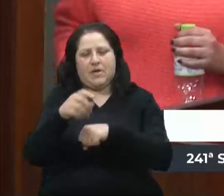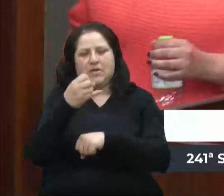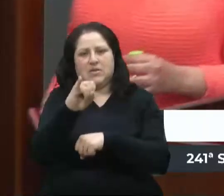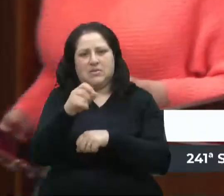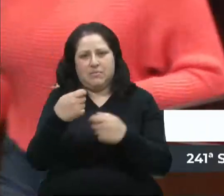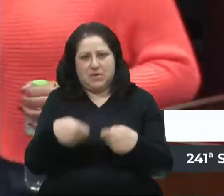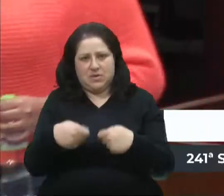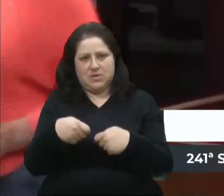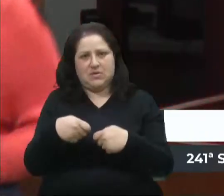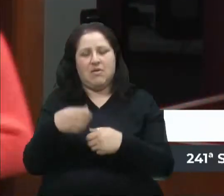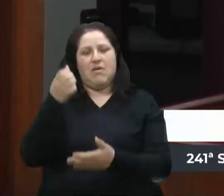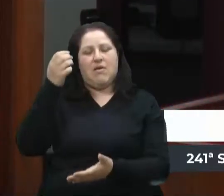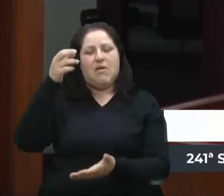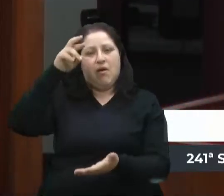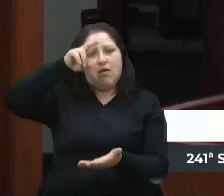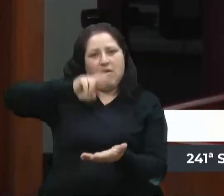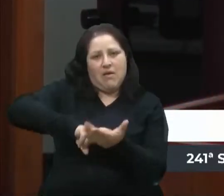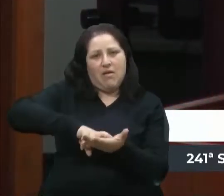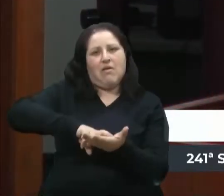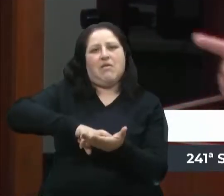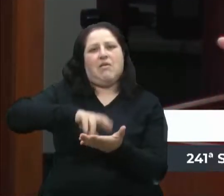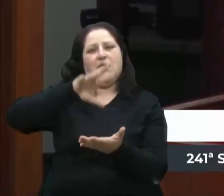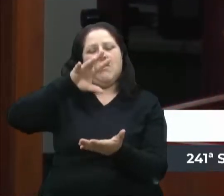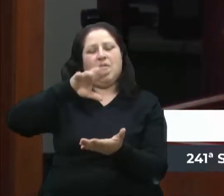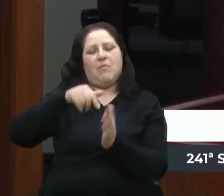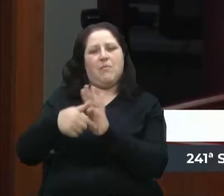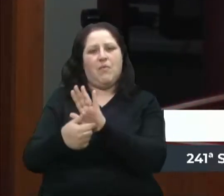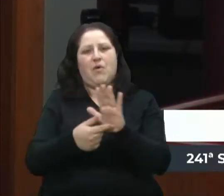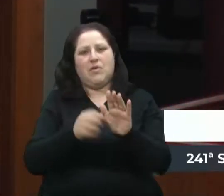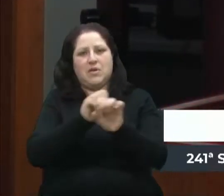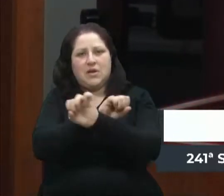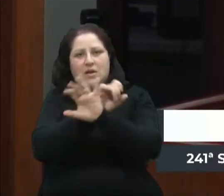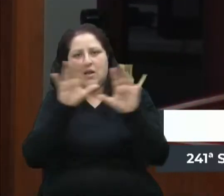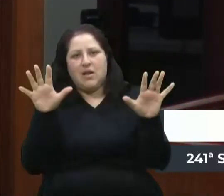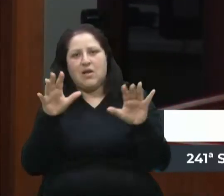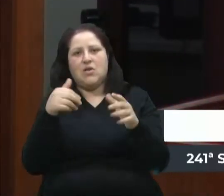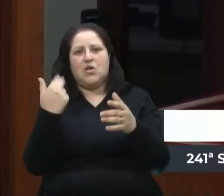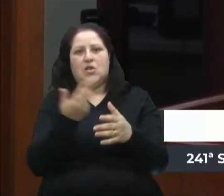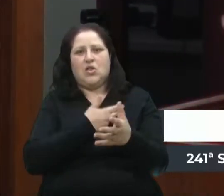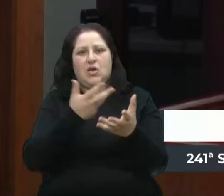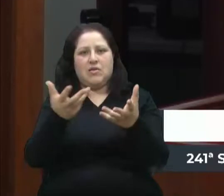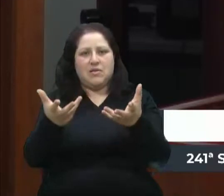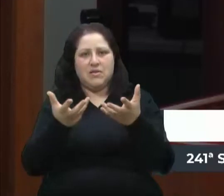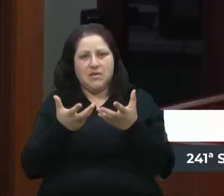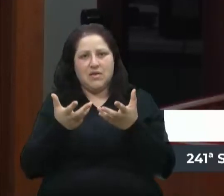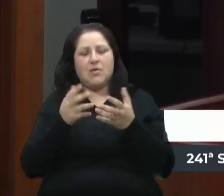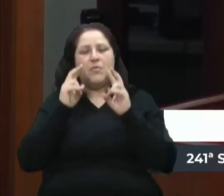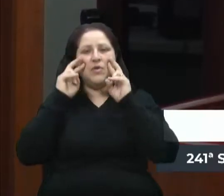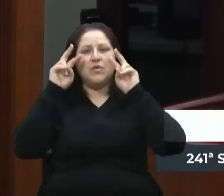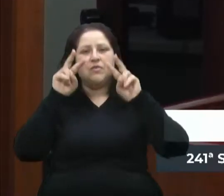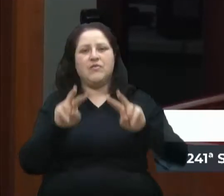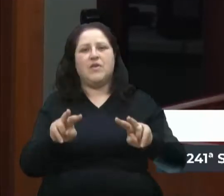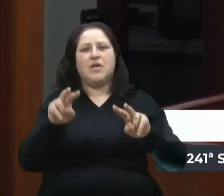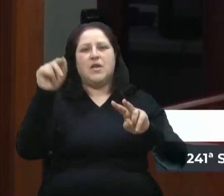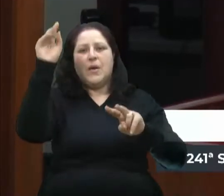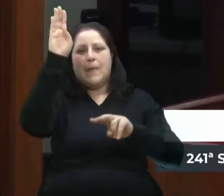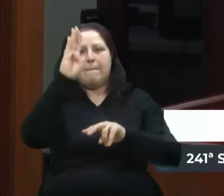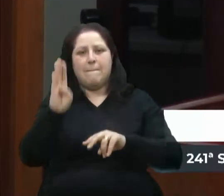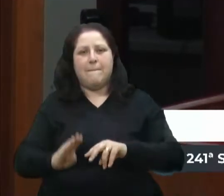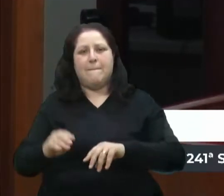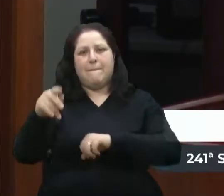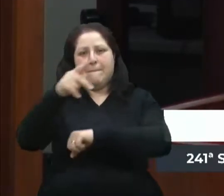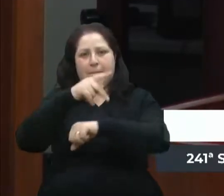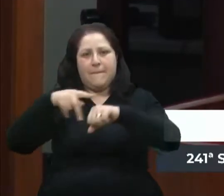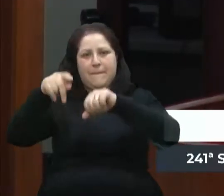fica gravado, fica marcado e fica explícito. Queremos ver um país em